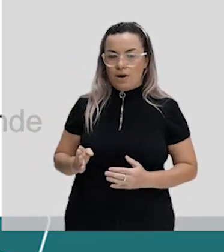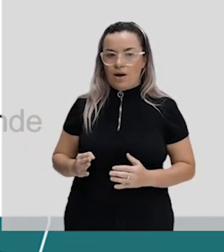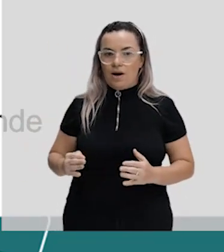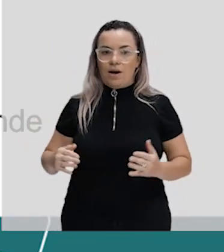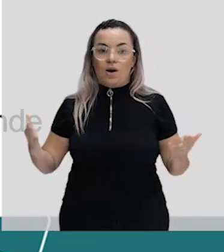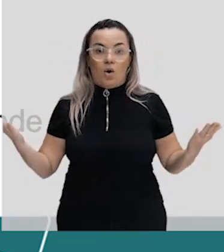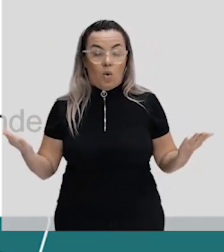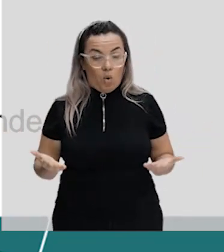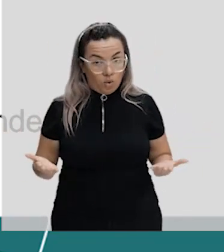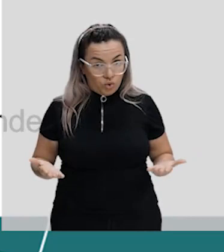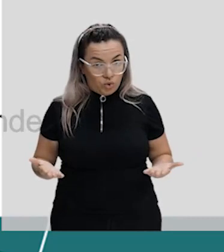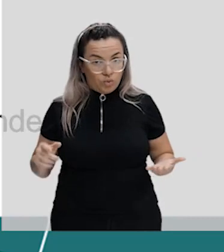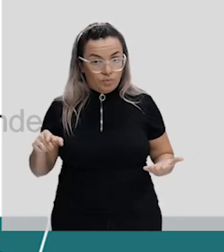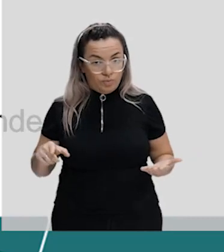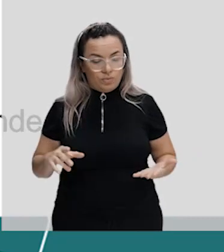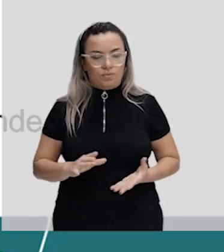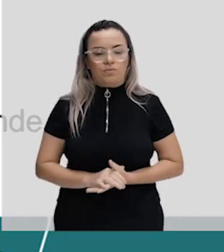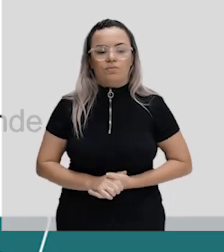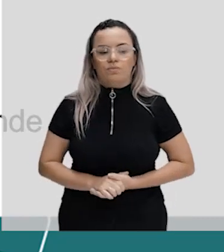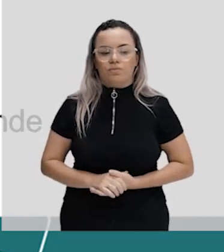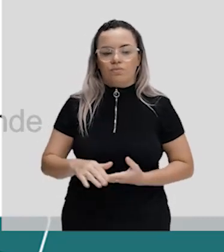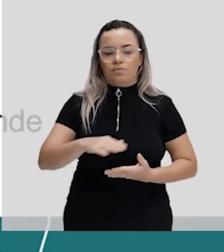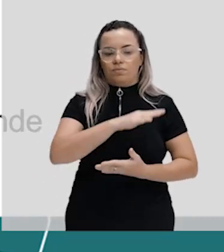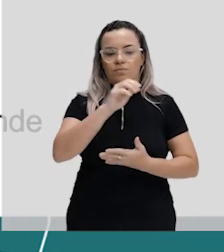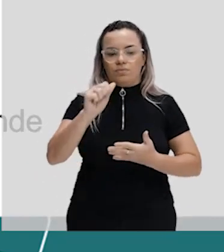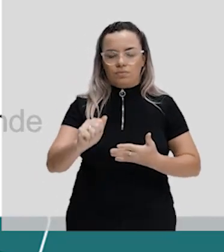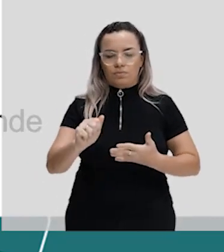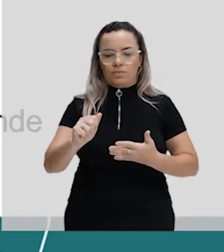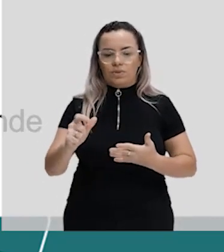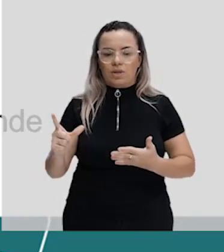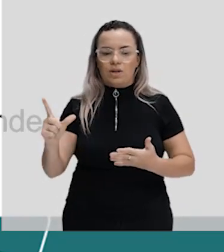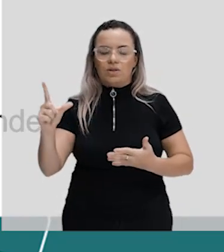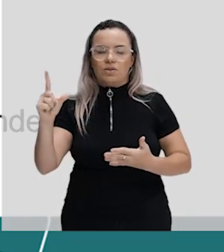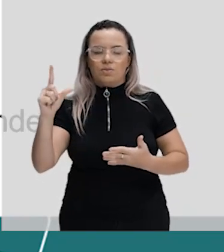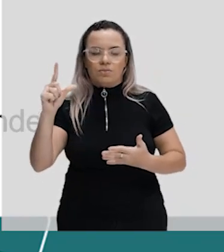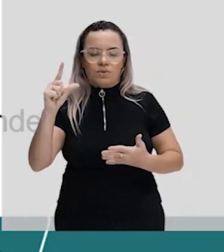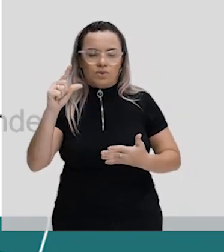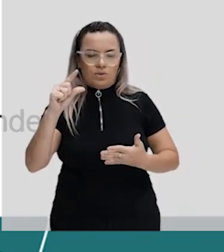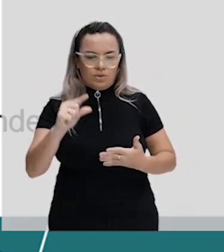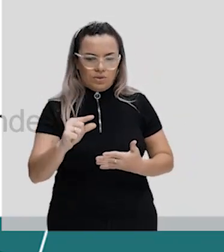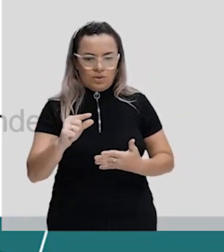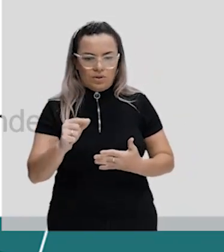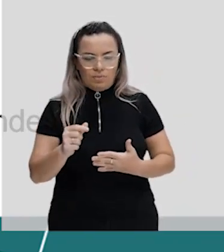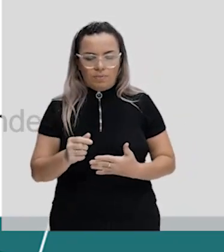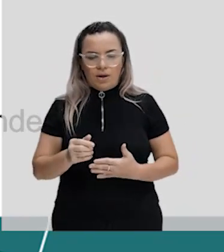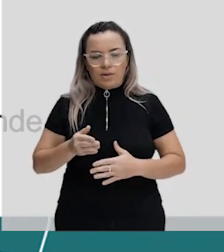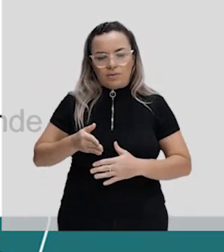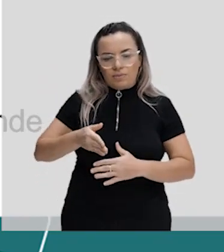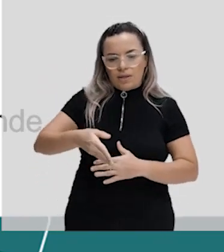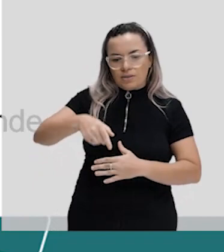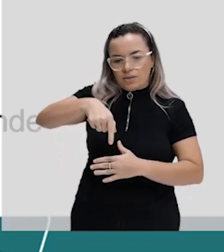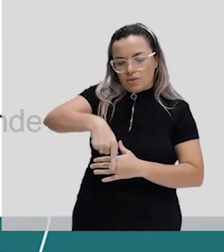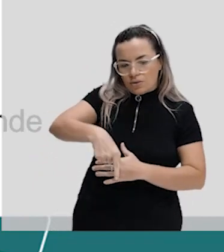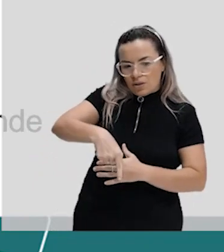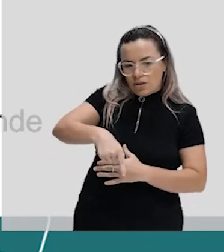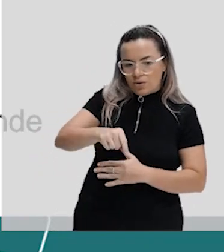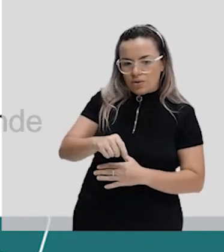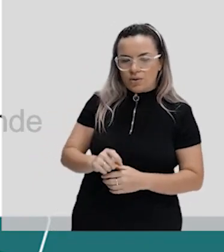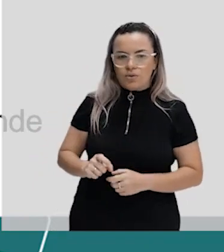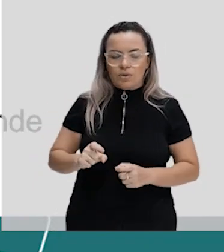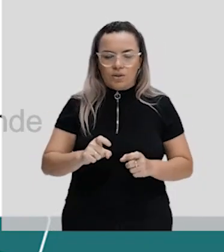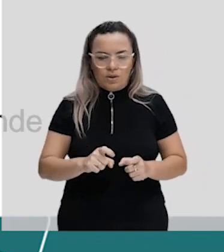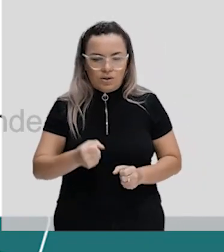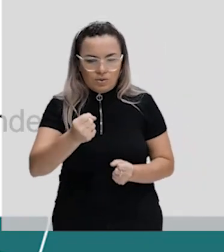atualidade. Letra A. O Brasil apresenta uma diminuição da participação da